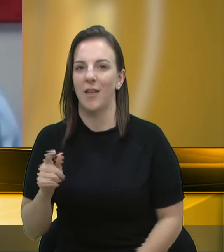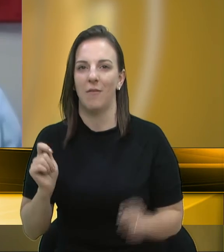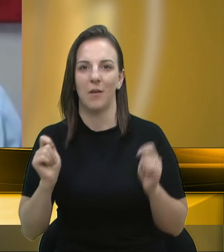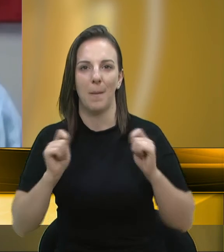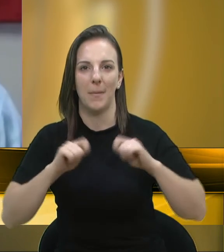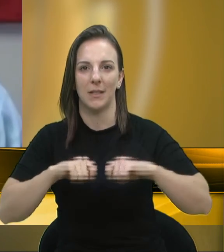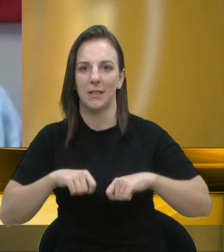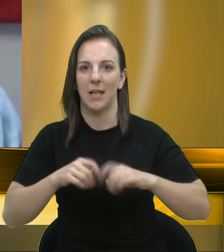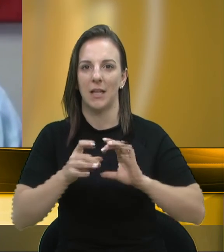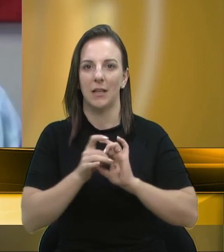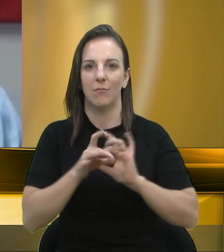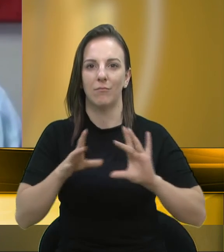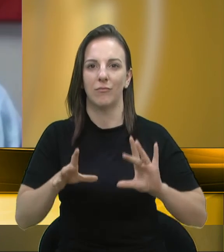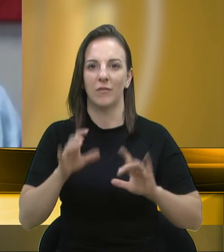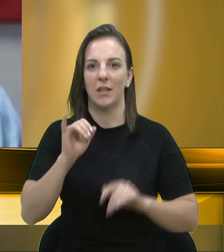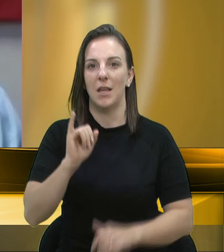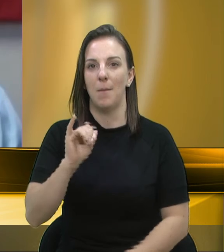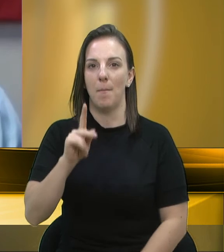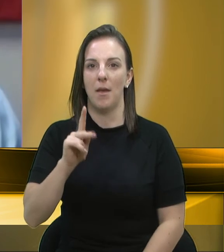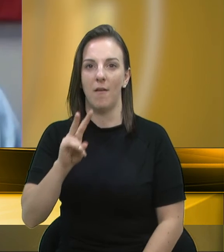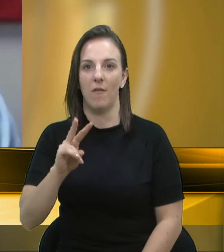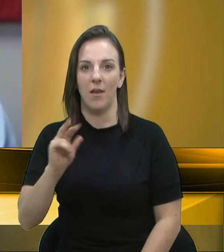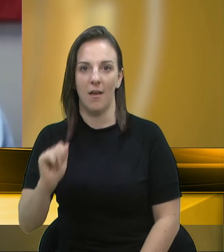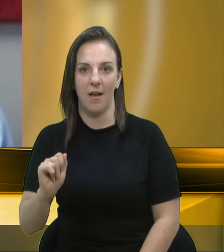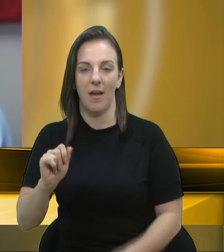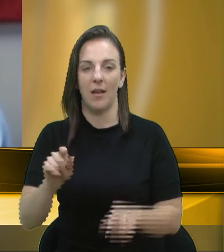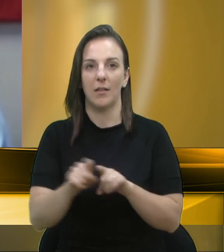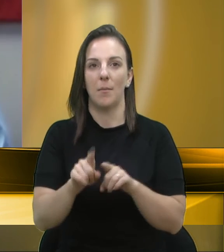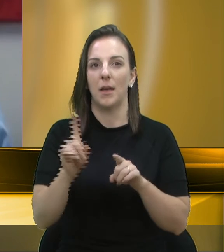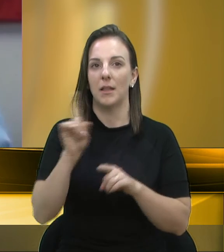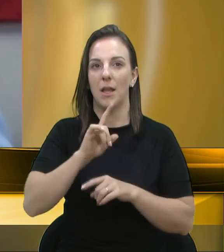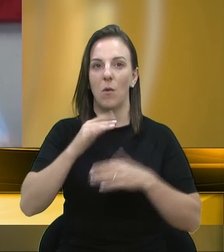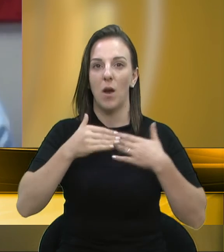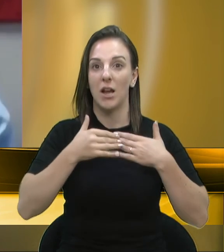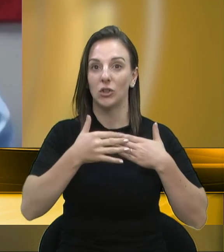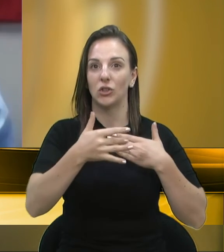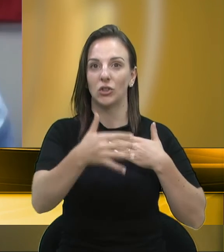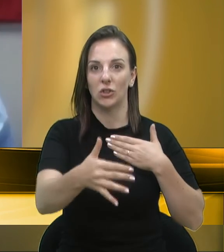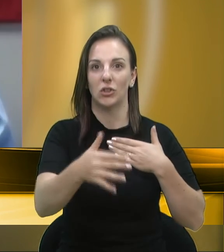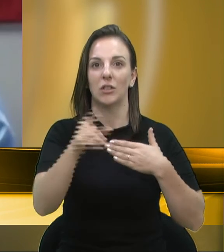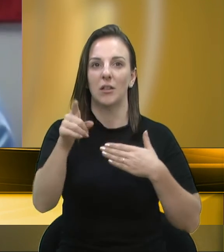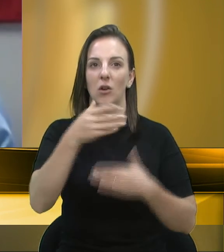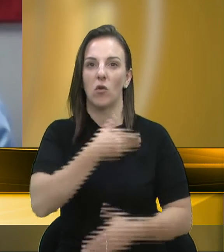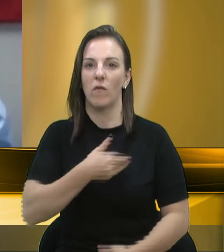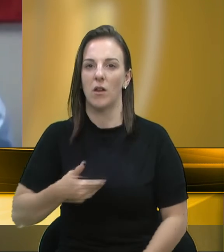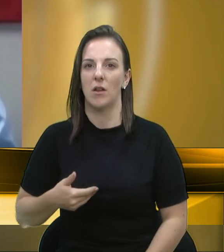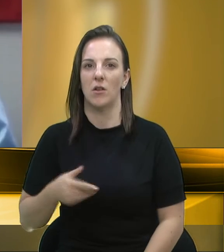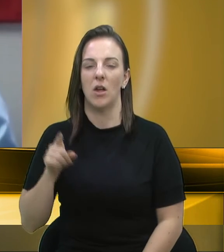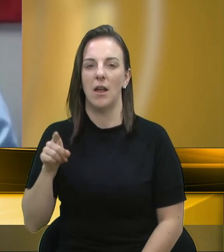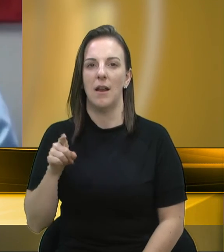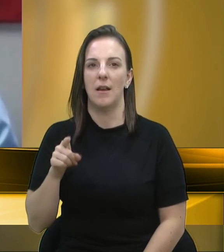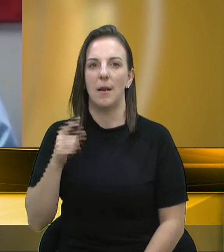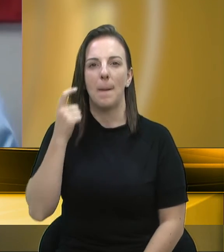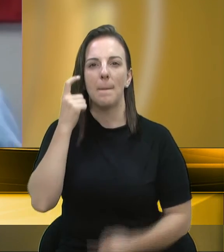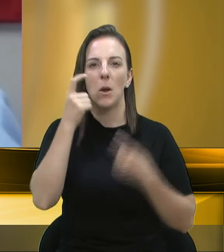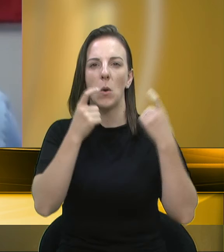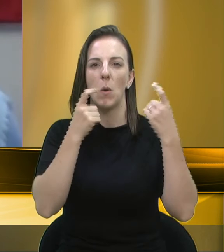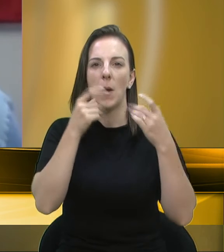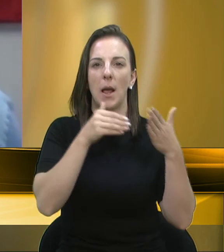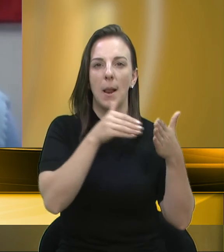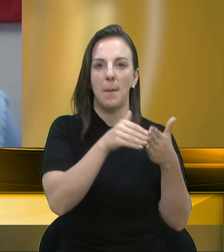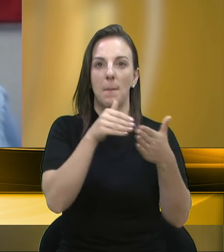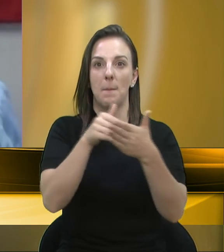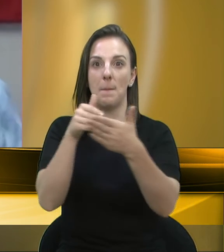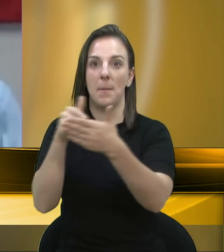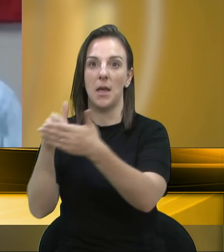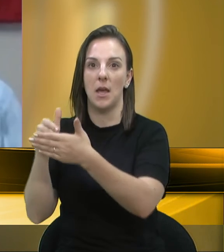mão da receita do IPVA, nem de prorrogar, e dizer para o governador que, ao invés de se preocupar tanto em restringir, restringir, que ele